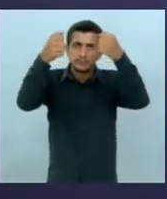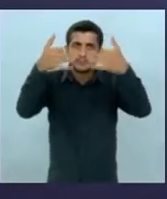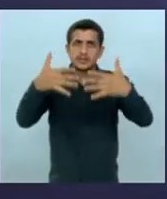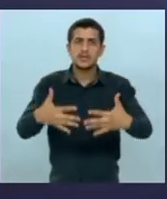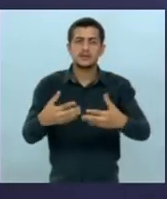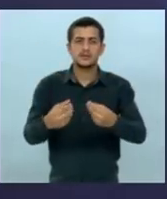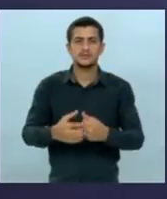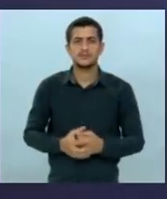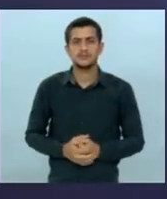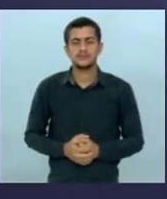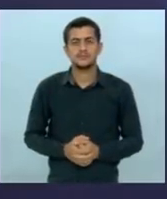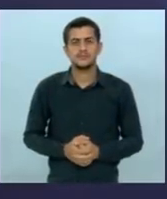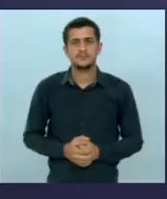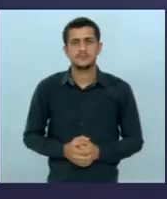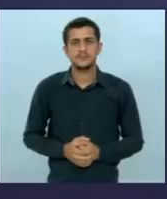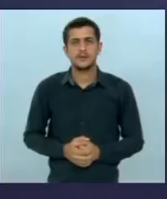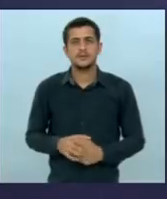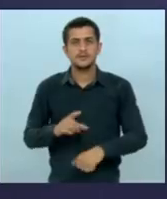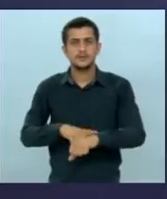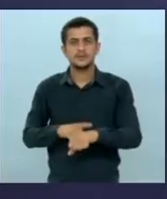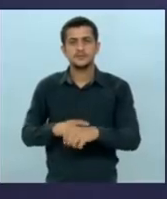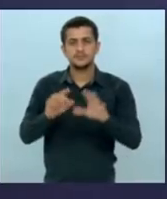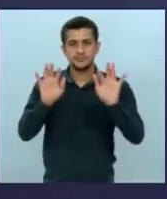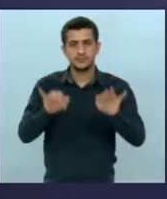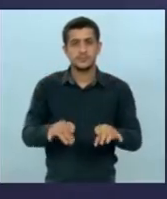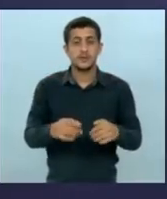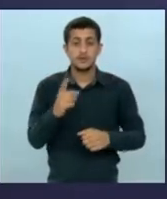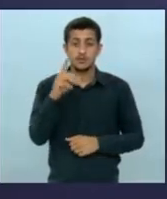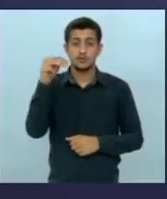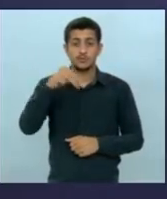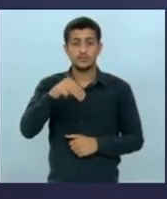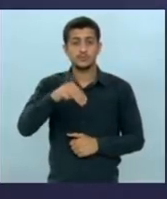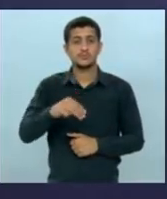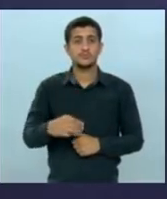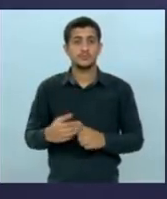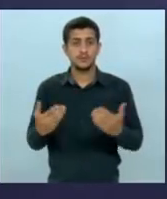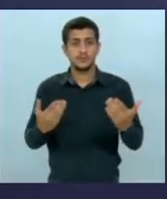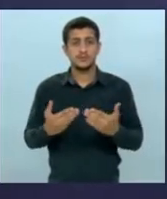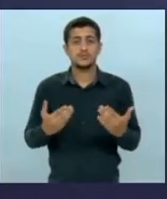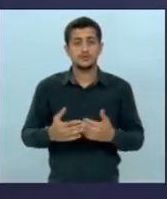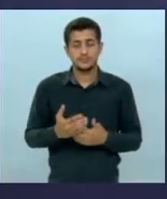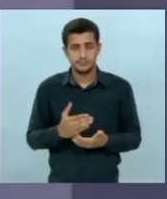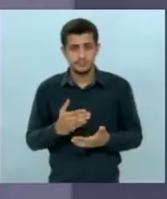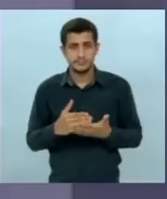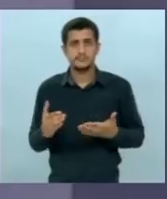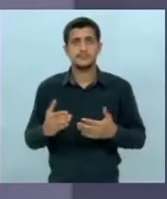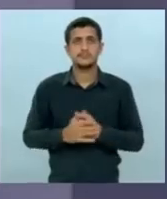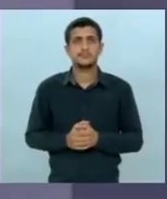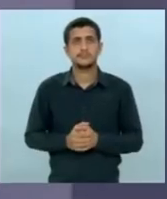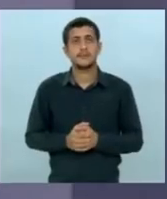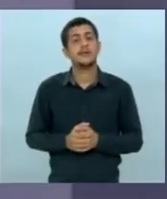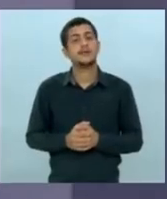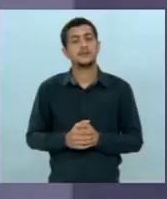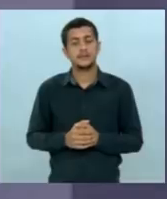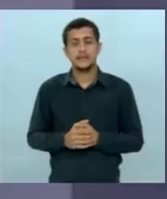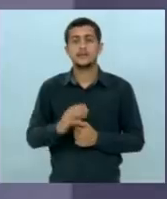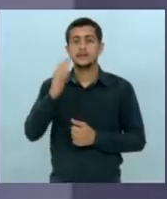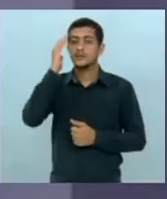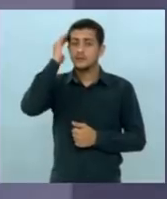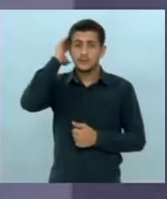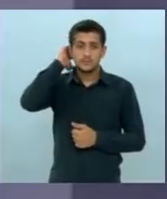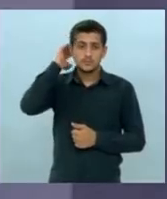essas investigações sobre você já o tempo acabou candidato um minuto para a réplica a partir de agora candidato Odilon Zambuja eu